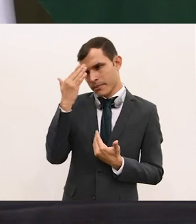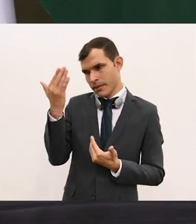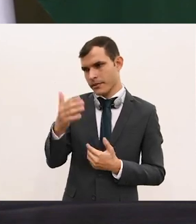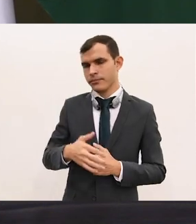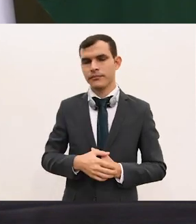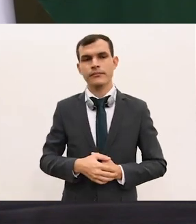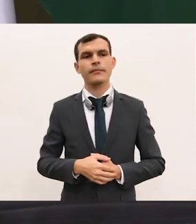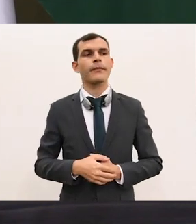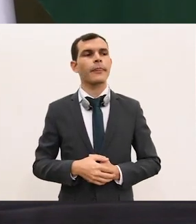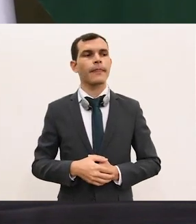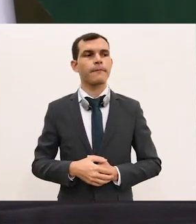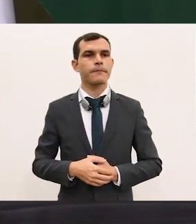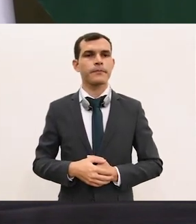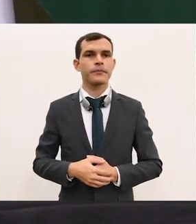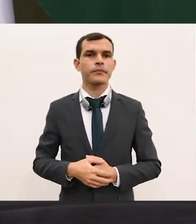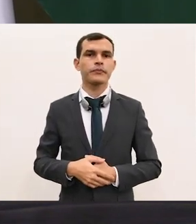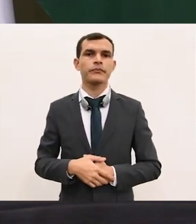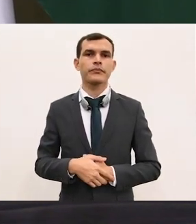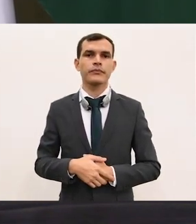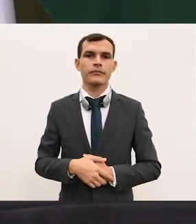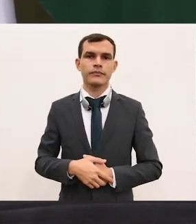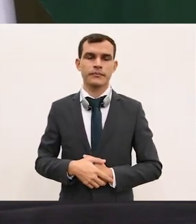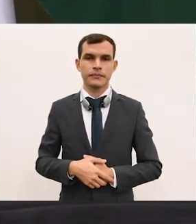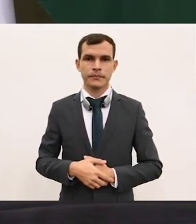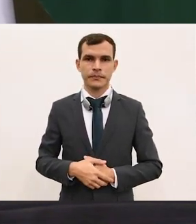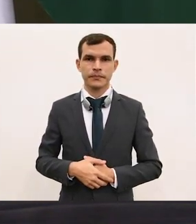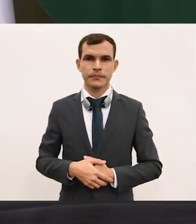Por favor, excelência. Tenha a palavra.